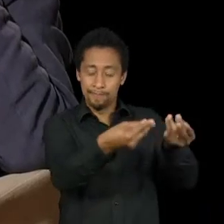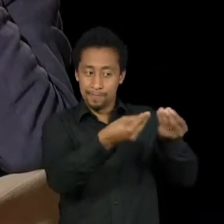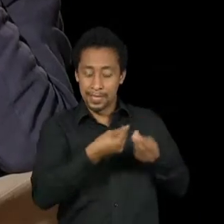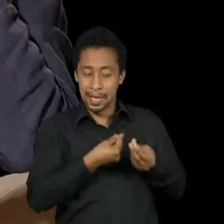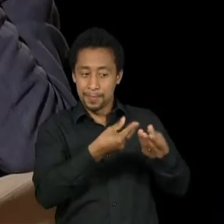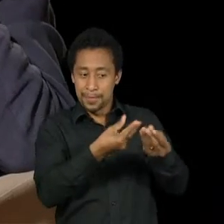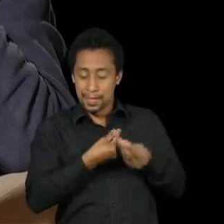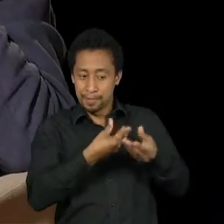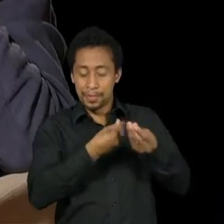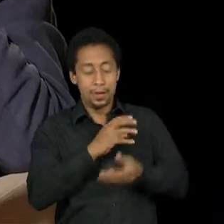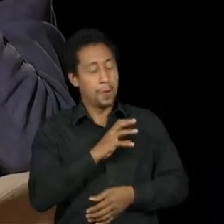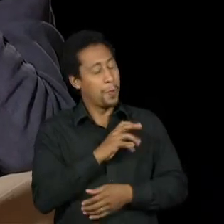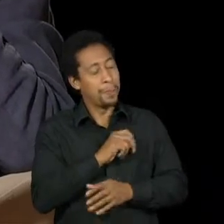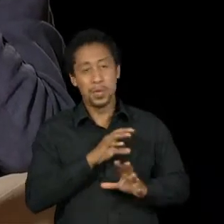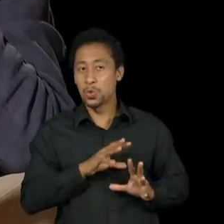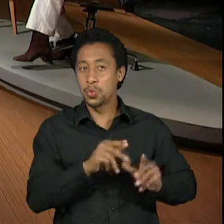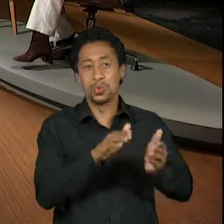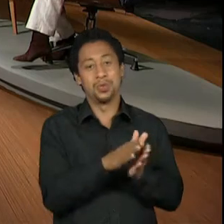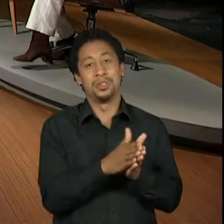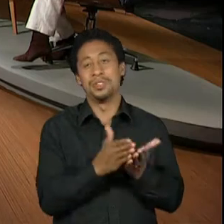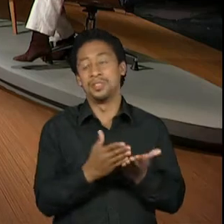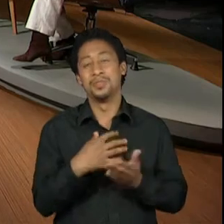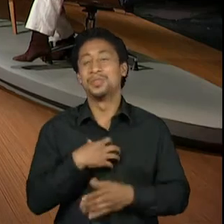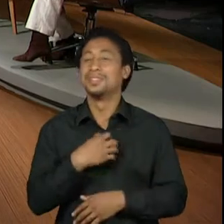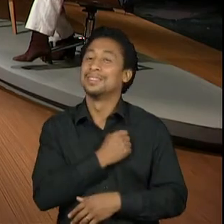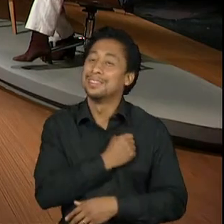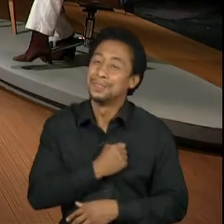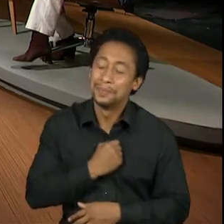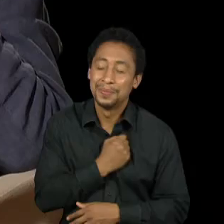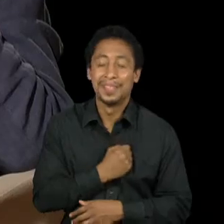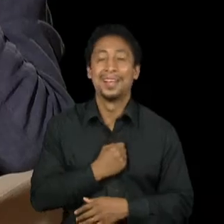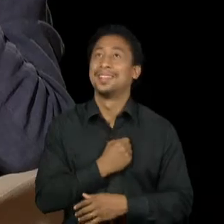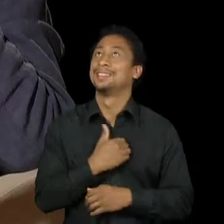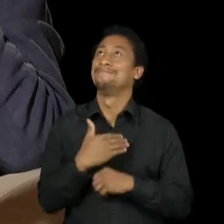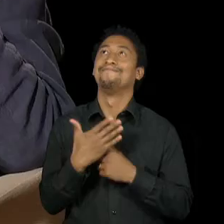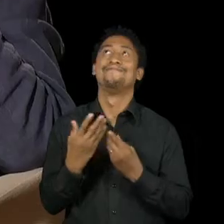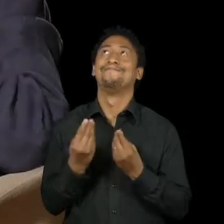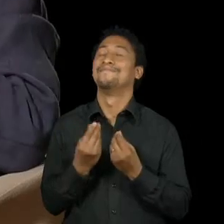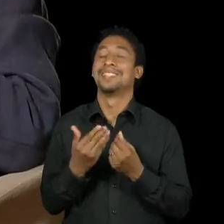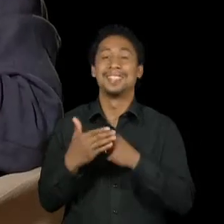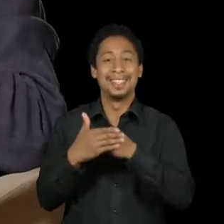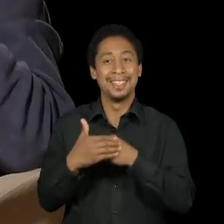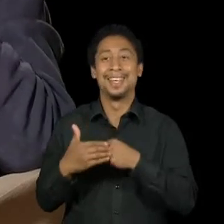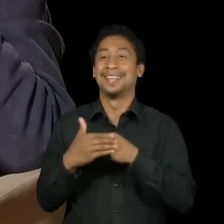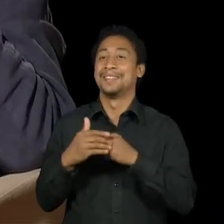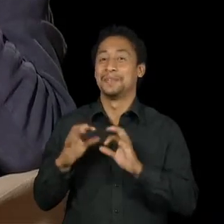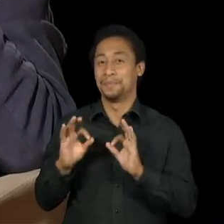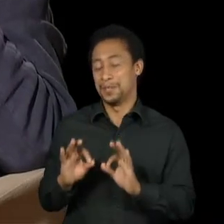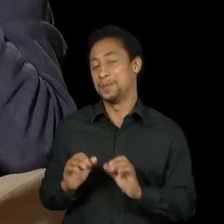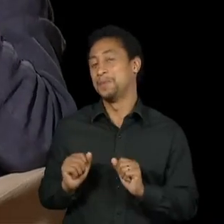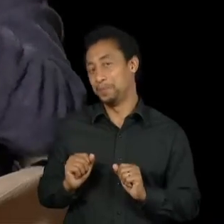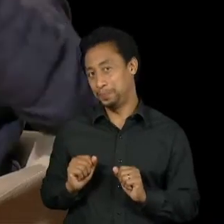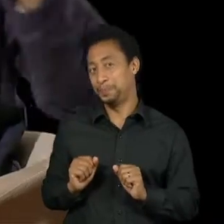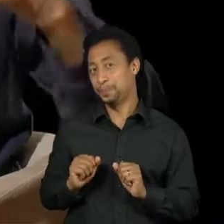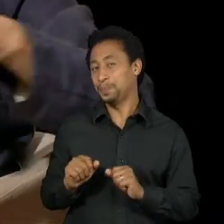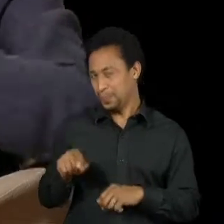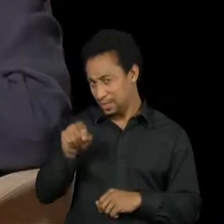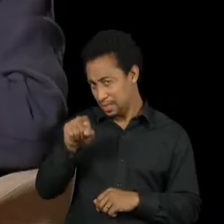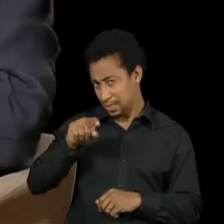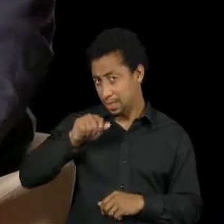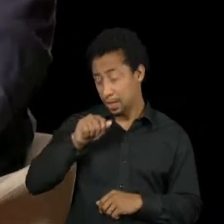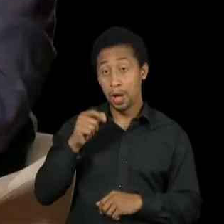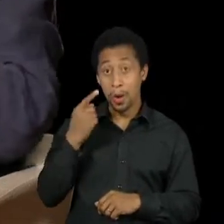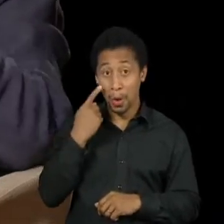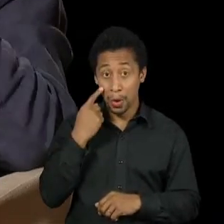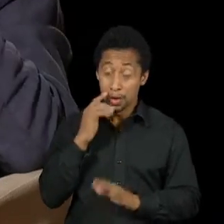Muita falta. Muito obrigada. Foi muito carinho, muito carinhoso isso. E o Acácio, ele é da área de... Só para